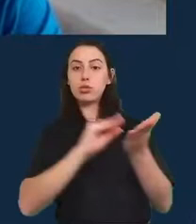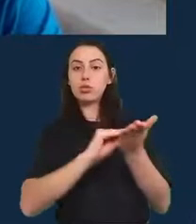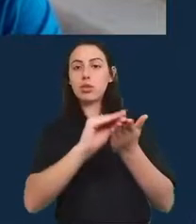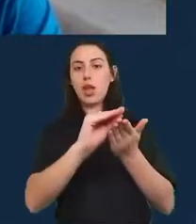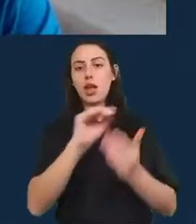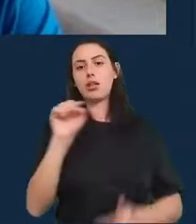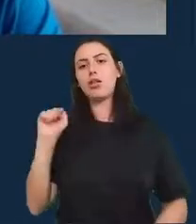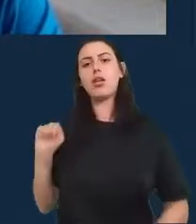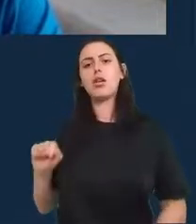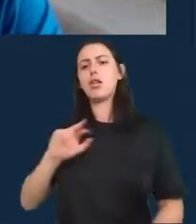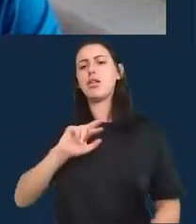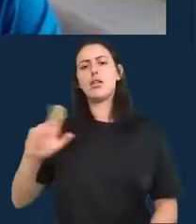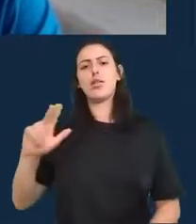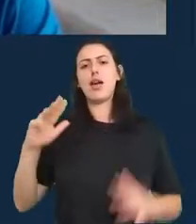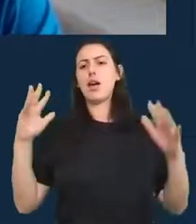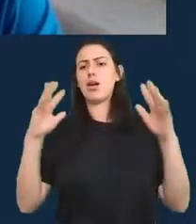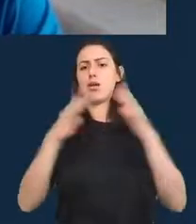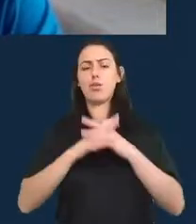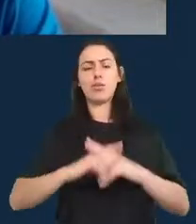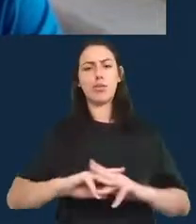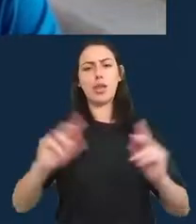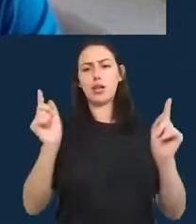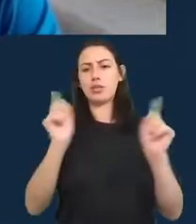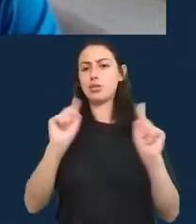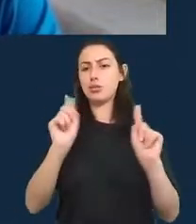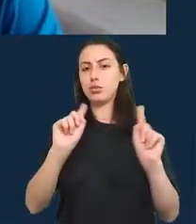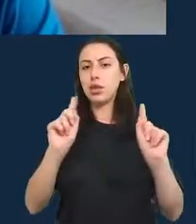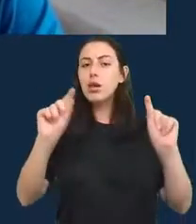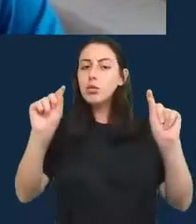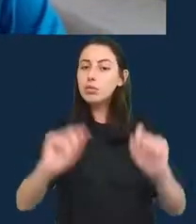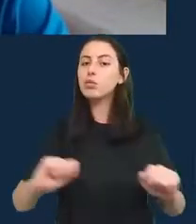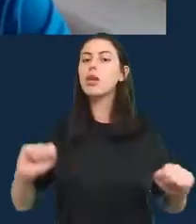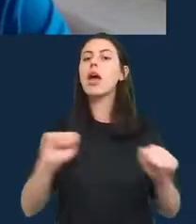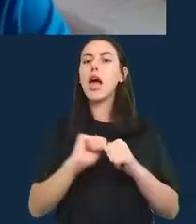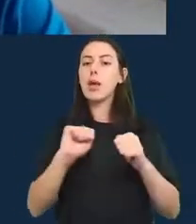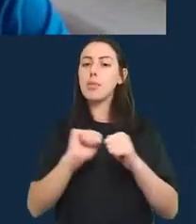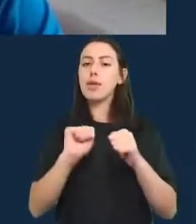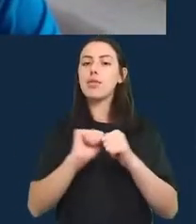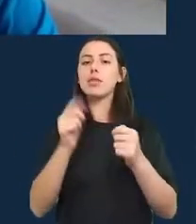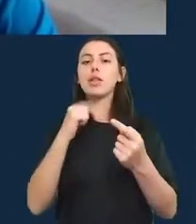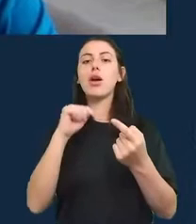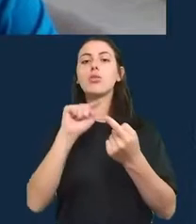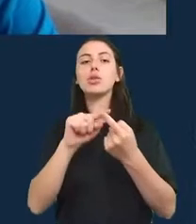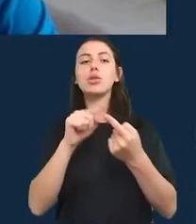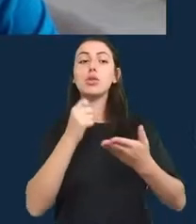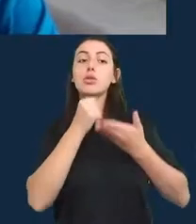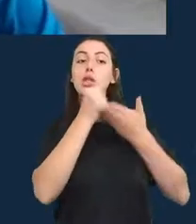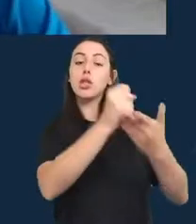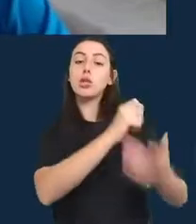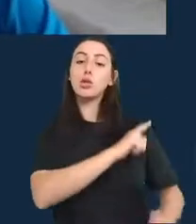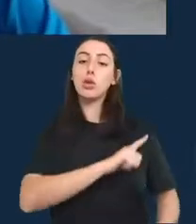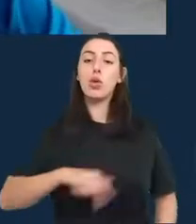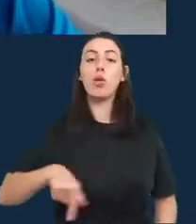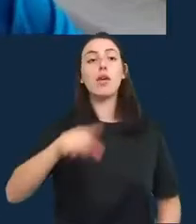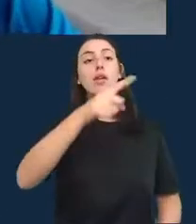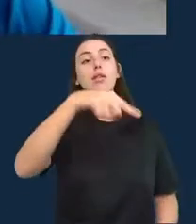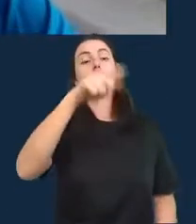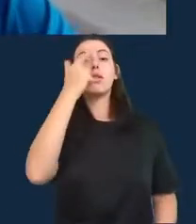é algo que pode ser feito para cobrir os governos à medida que eles publicam essas coisas